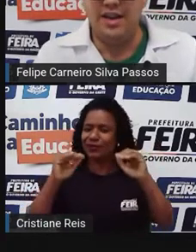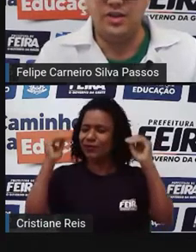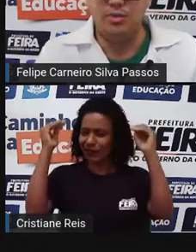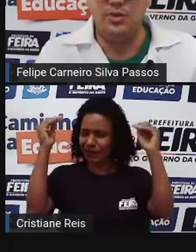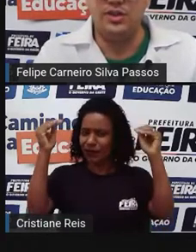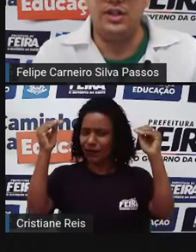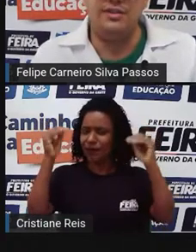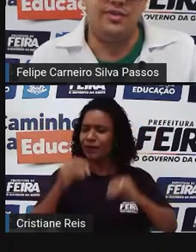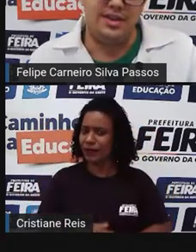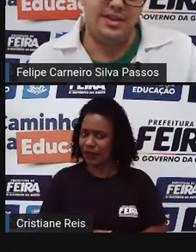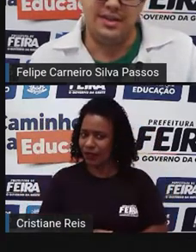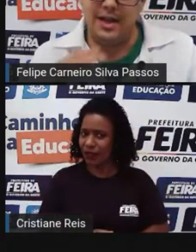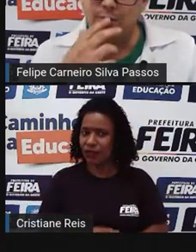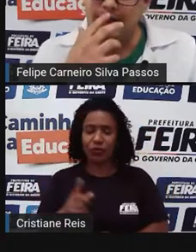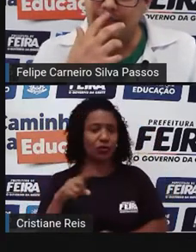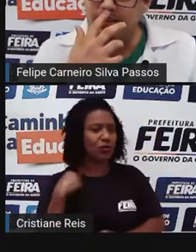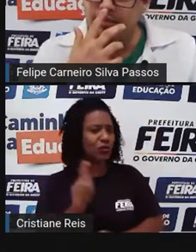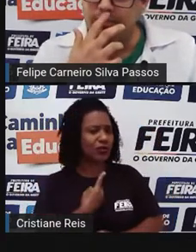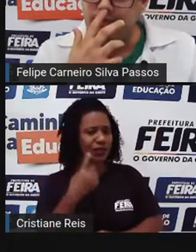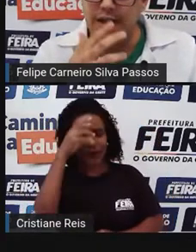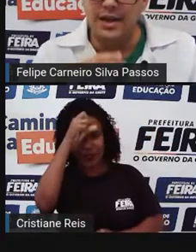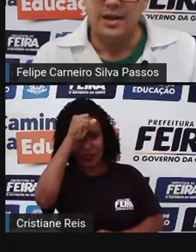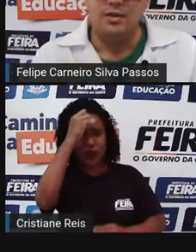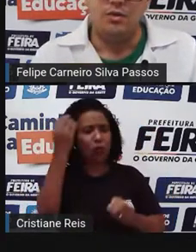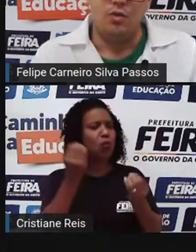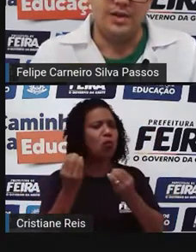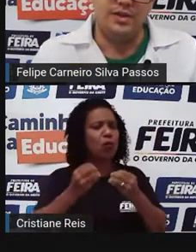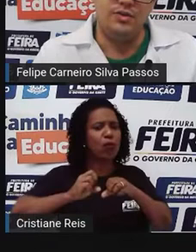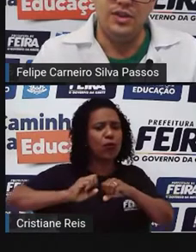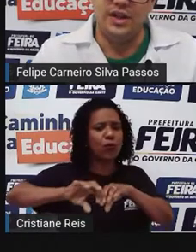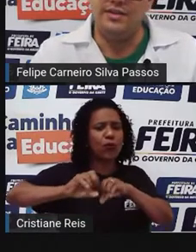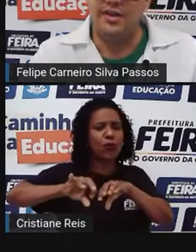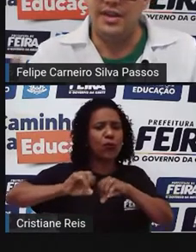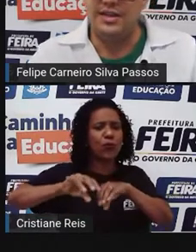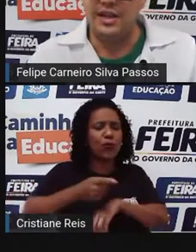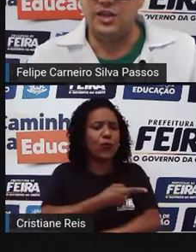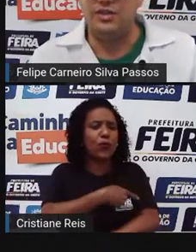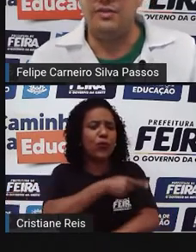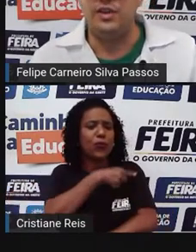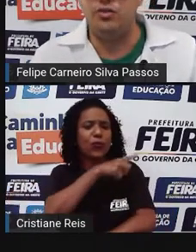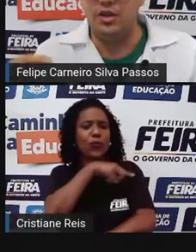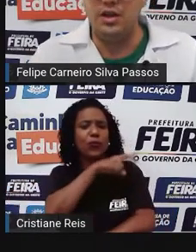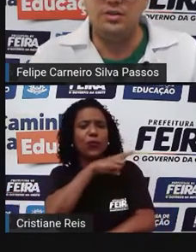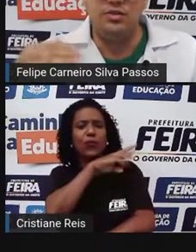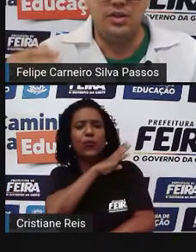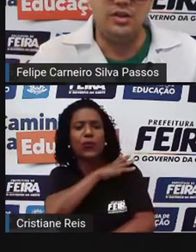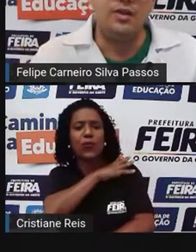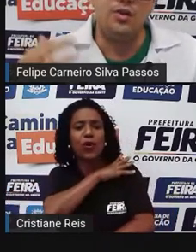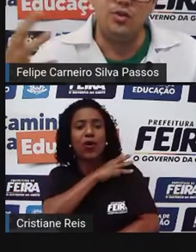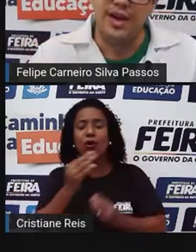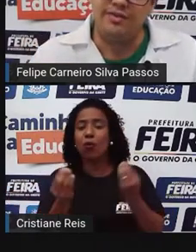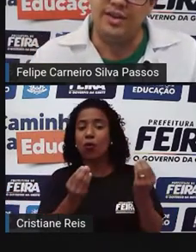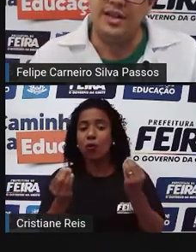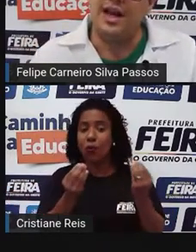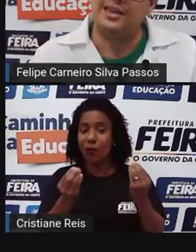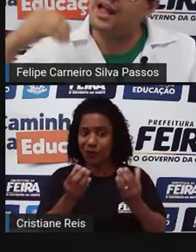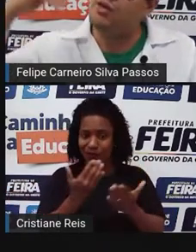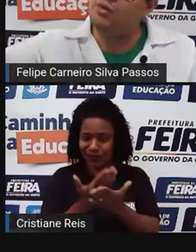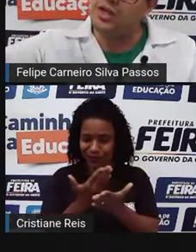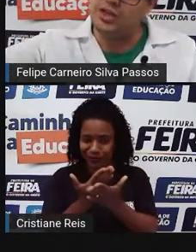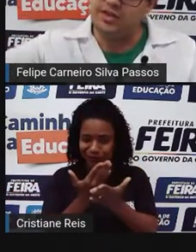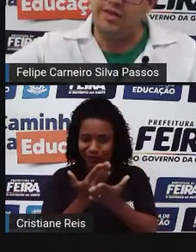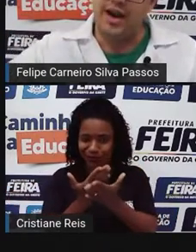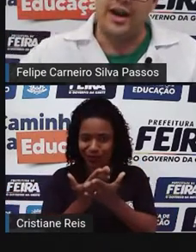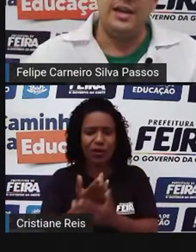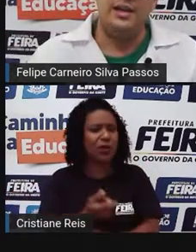A gente vai falar sobre os níveis da educação, quais são os níveis que a gente vai estudando, estudando ao longo da vida, até